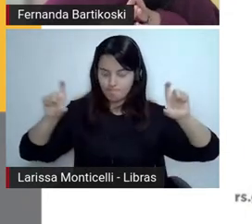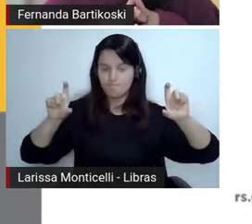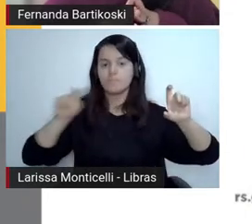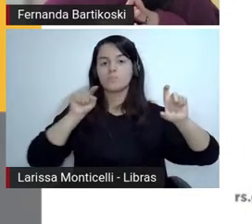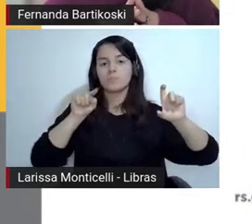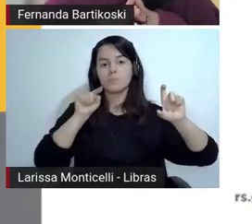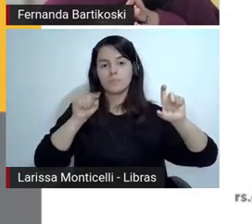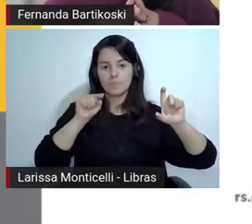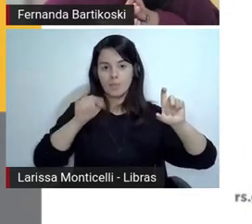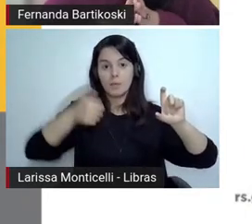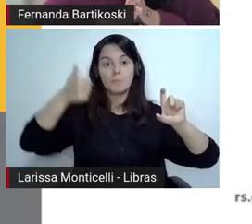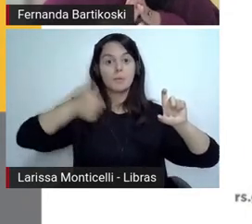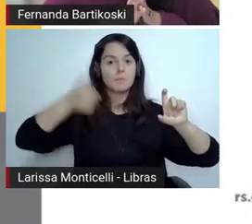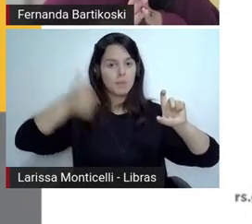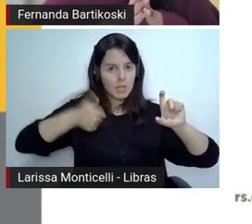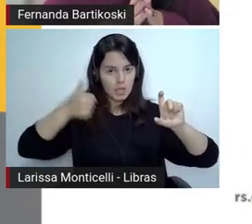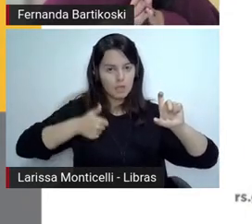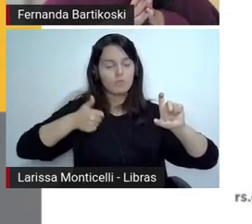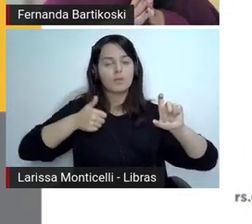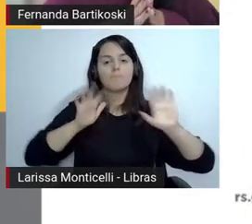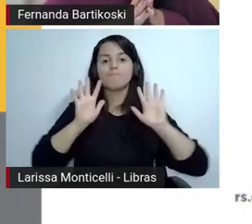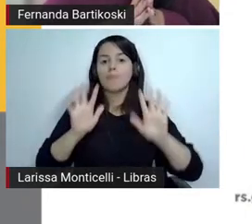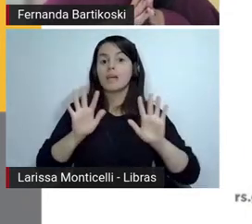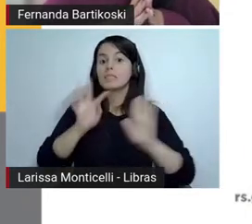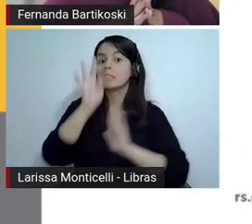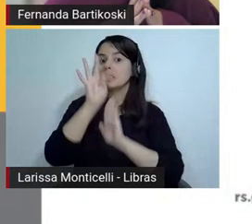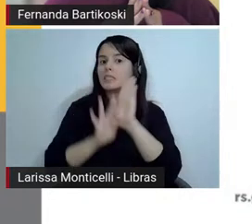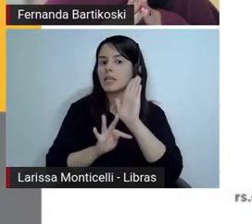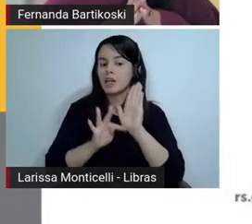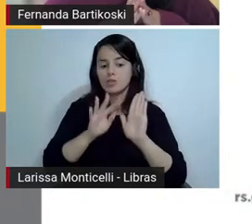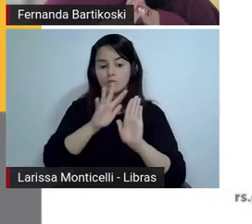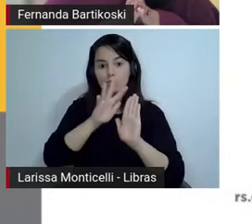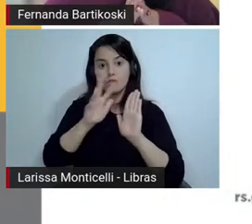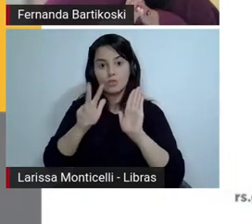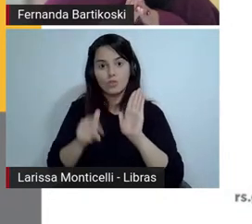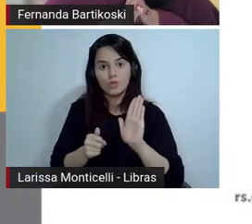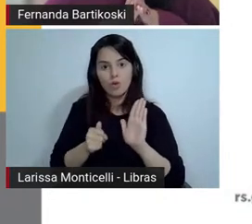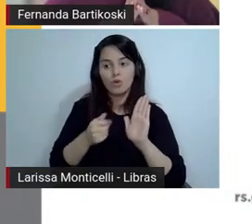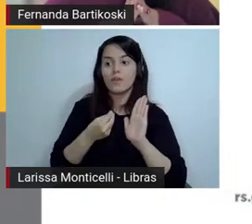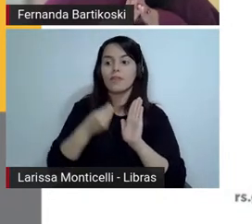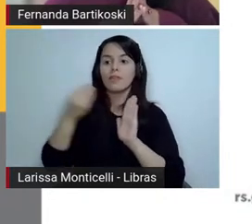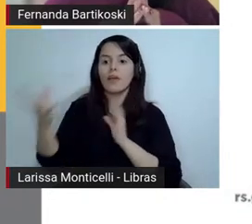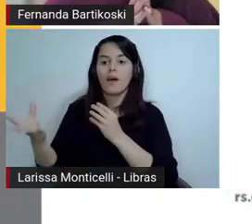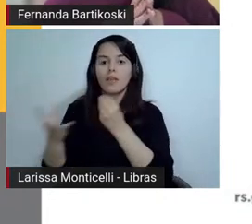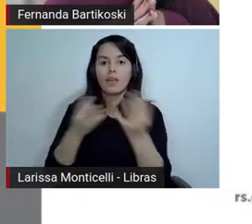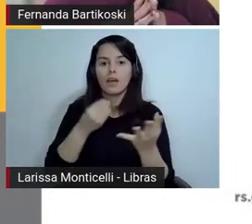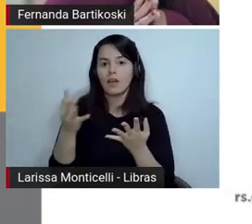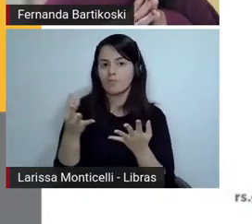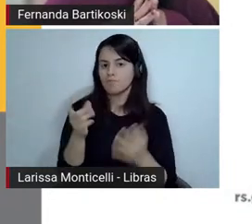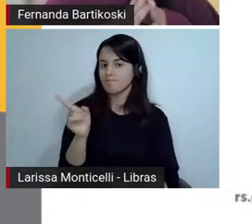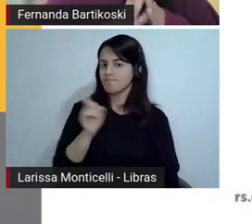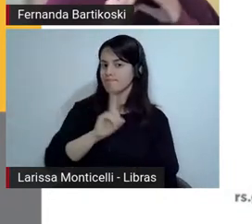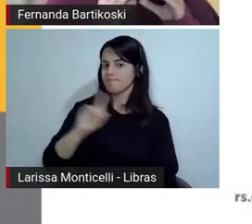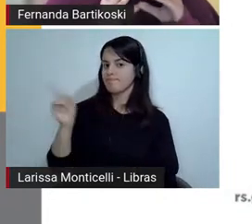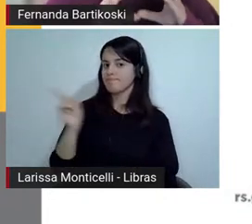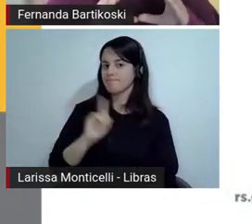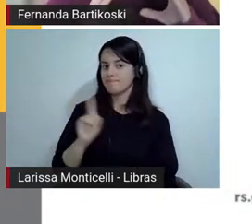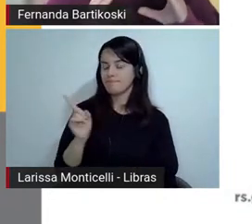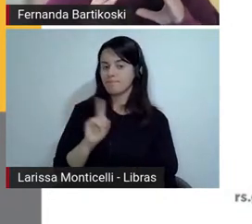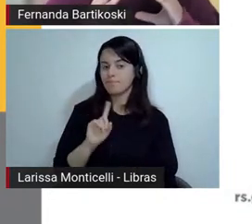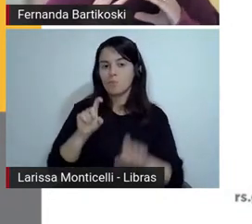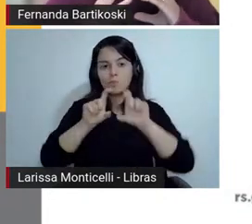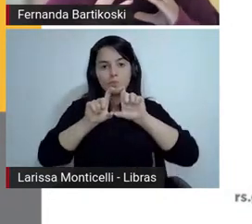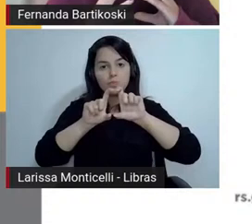aos nossos alunos o texto na íntegra nesse primeiro momento então a gente vai vai